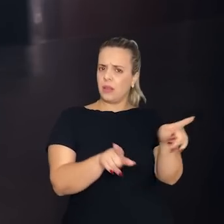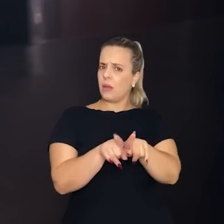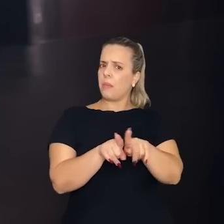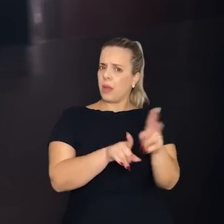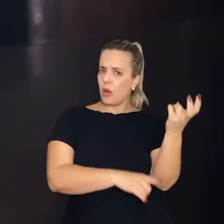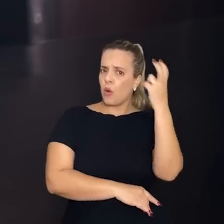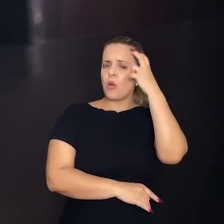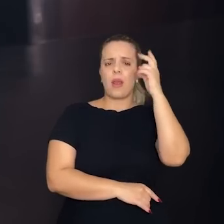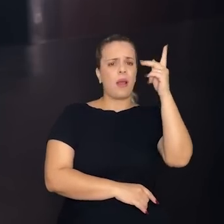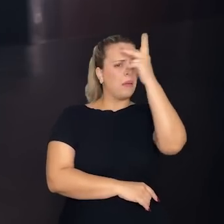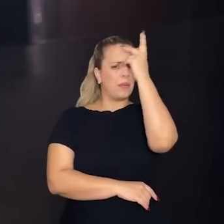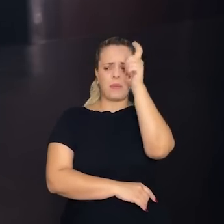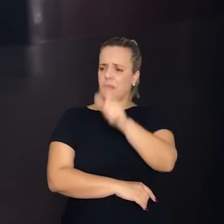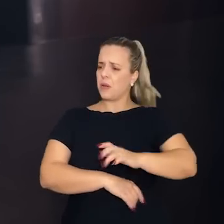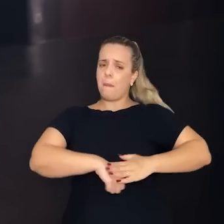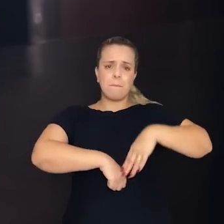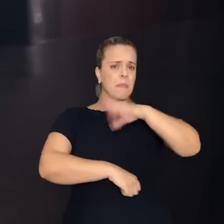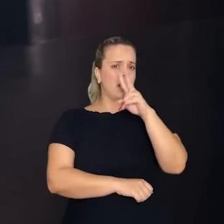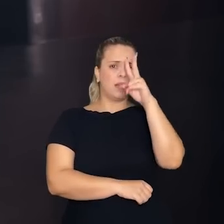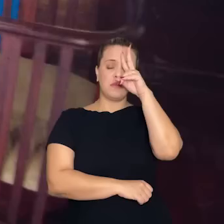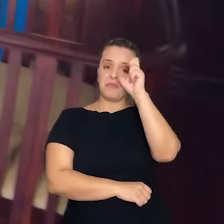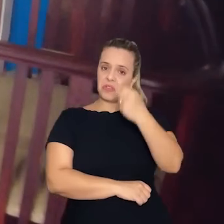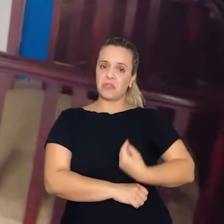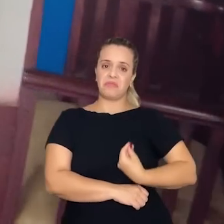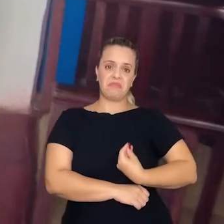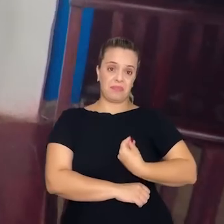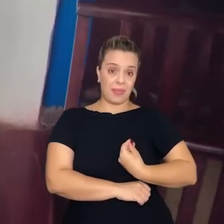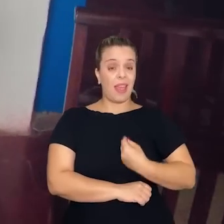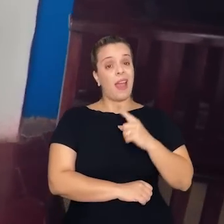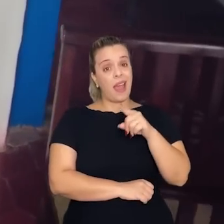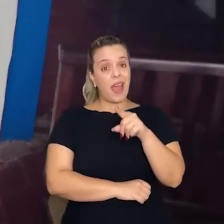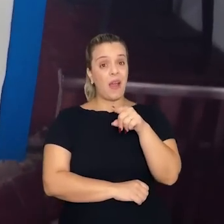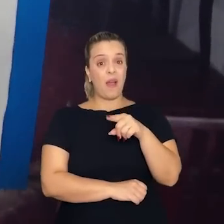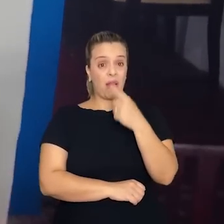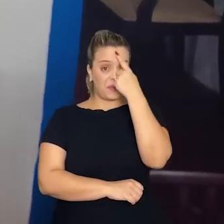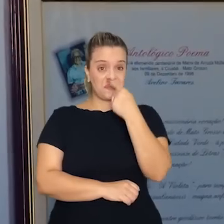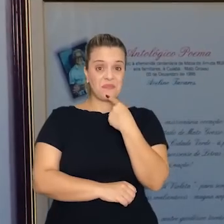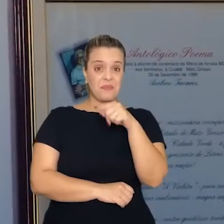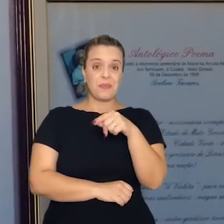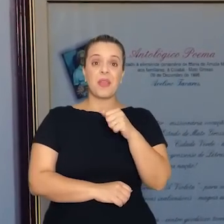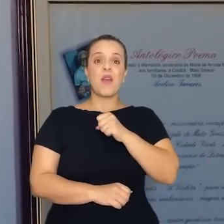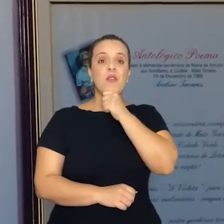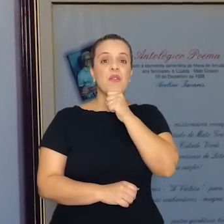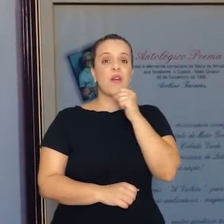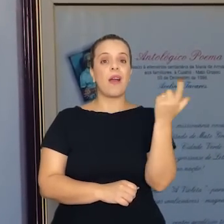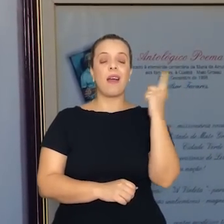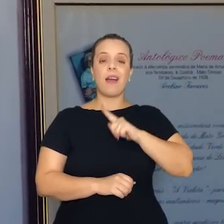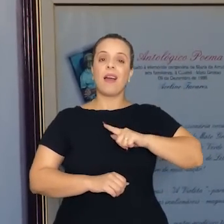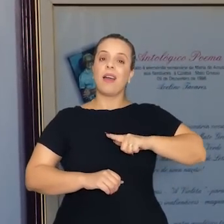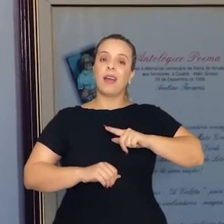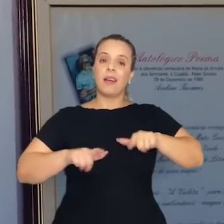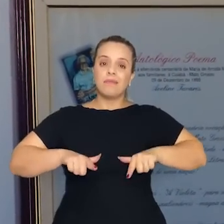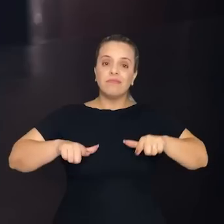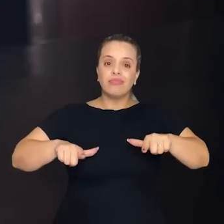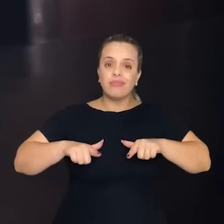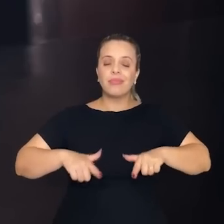pessoa mais forte que havia. Aí ela recebendo as comendas, ó. O meu avô e a minha avó,